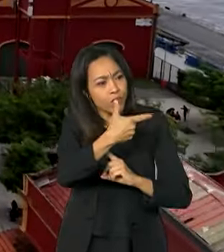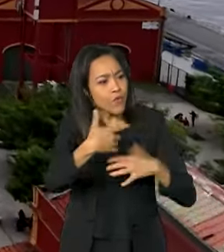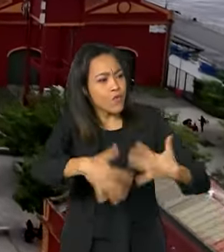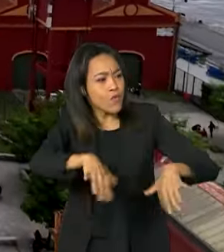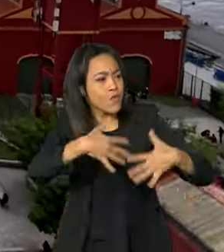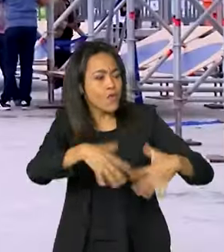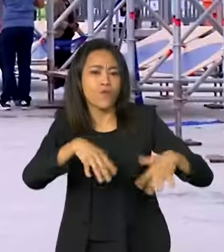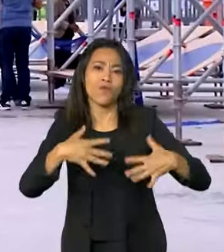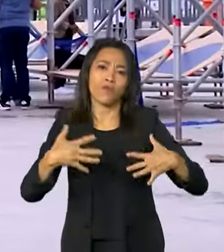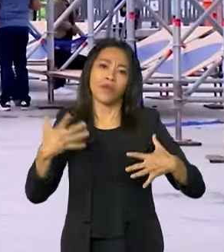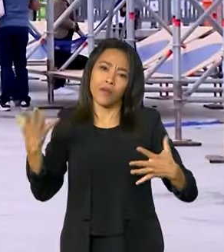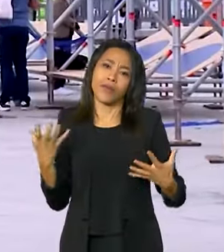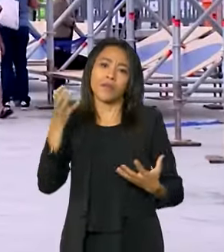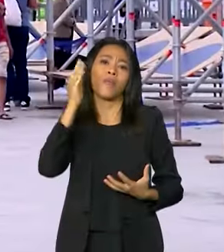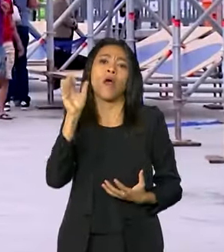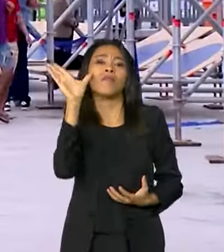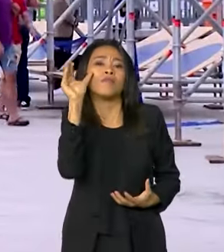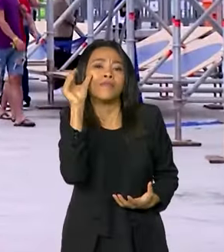civil.